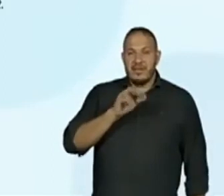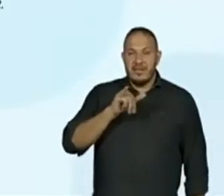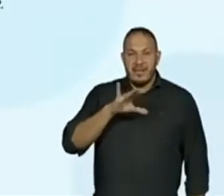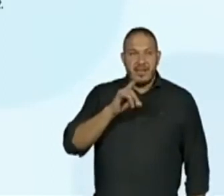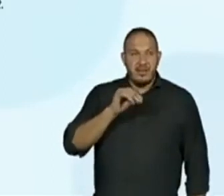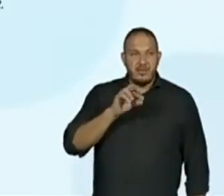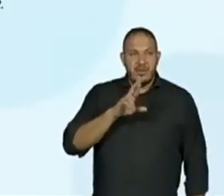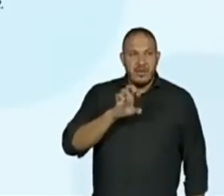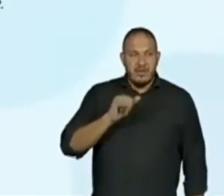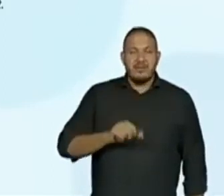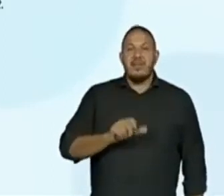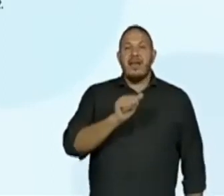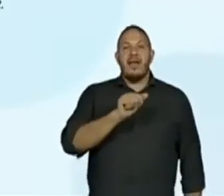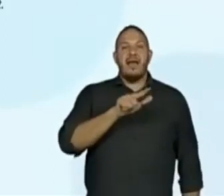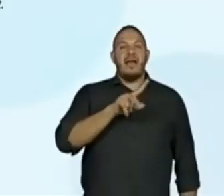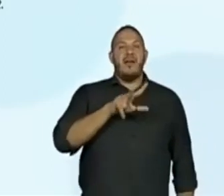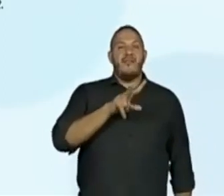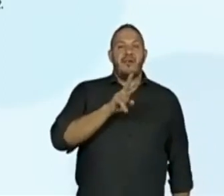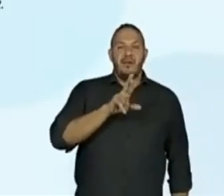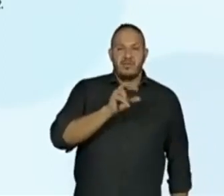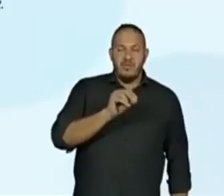e Álvaro de Campos.